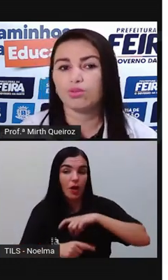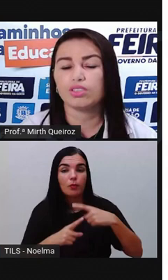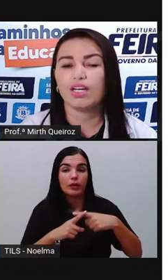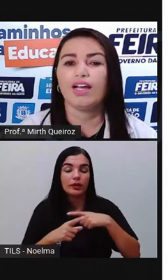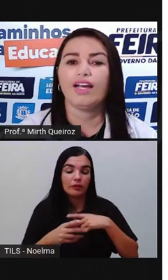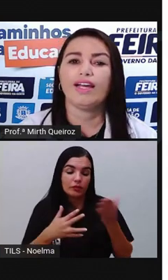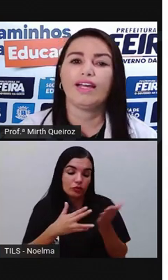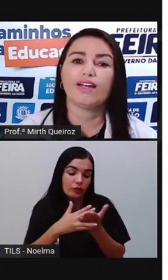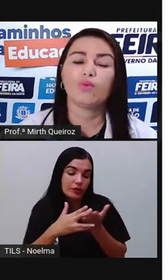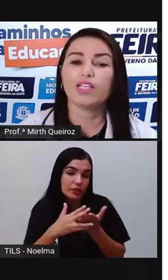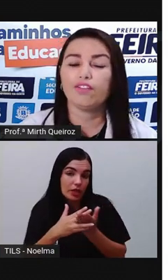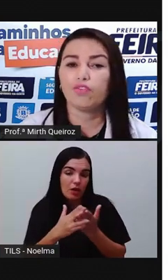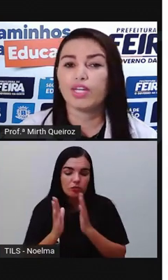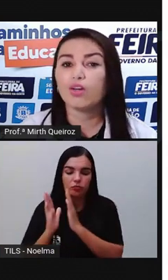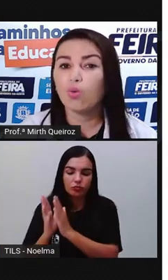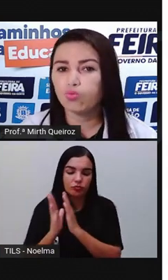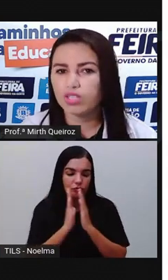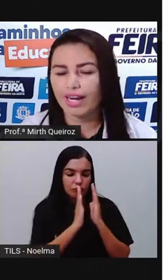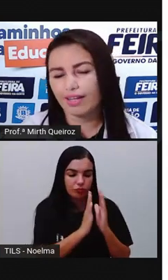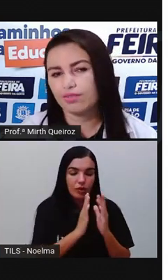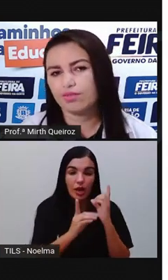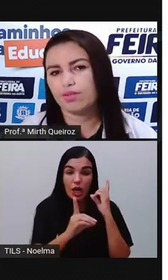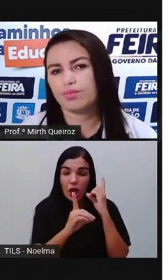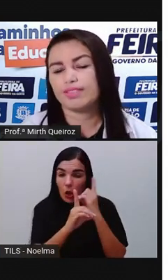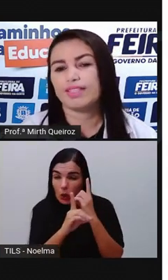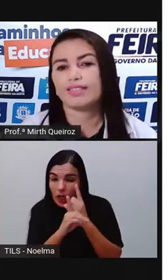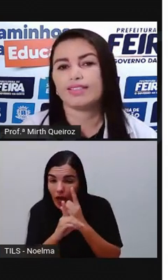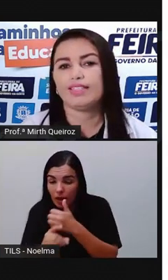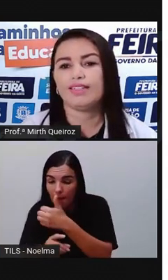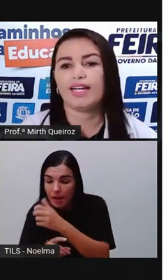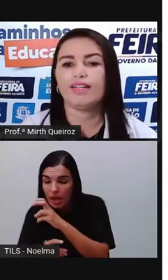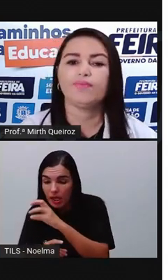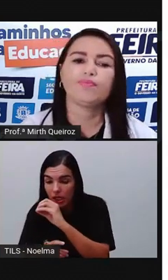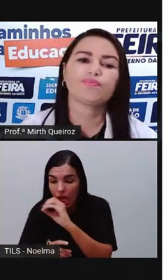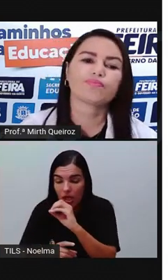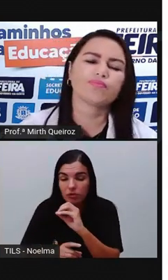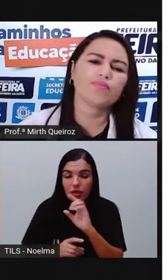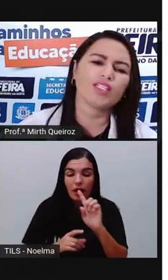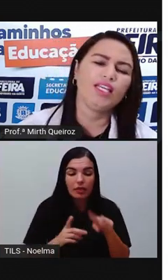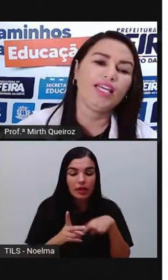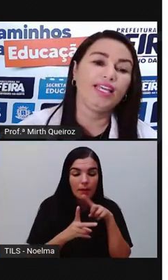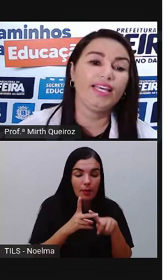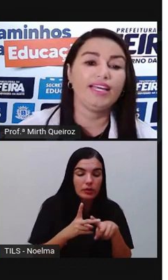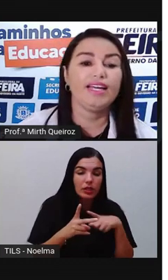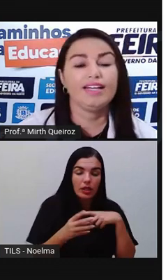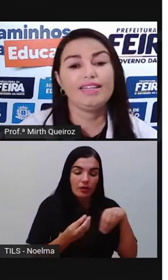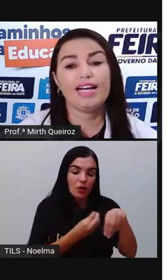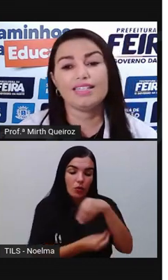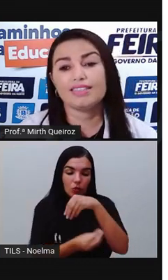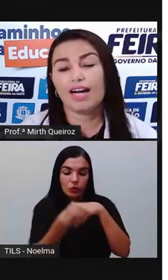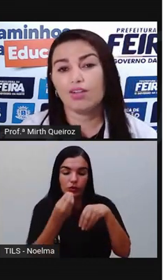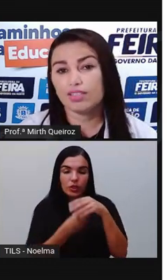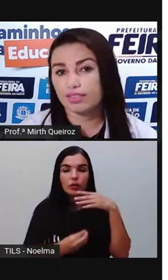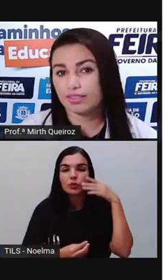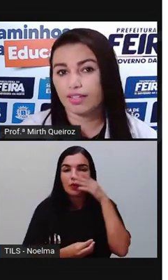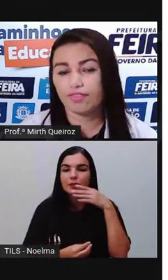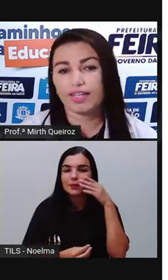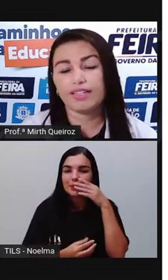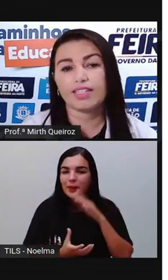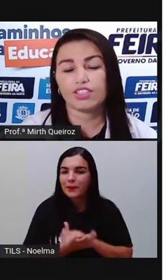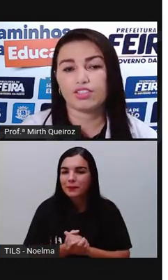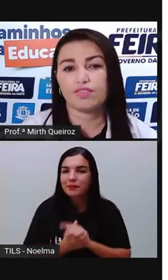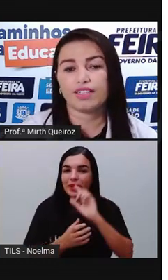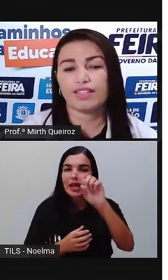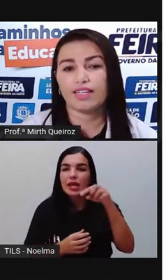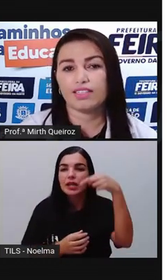períodos, quando ele foi encontrado, vamos dizer assim, né? E nas aulas que